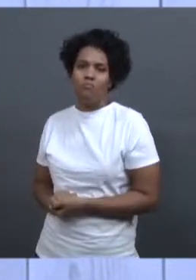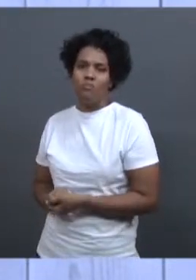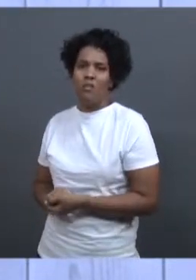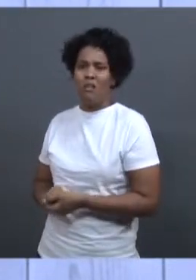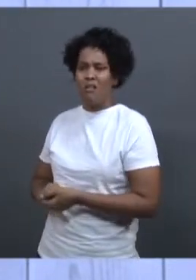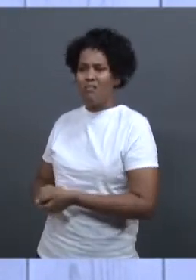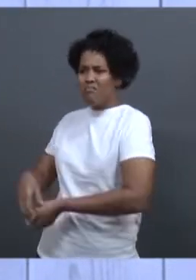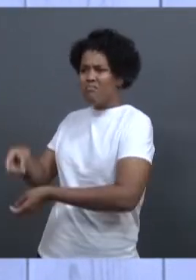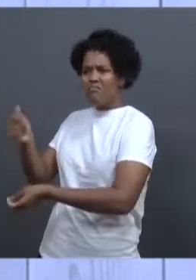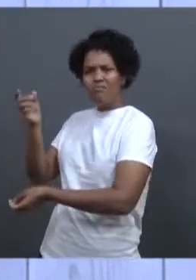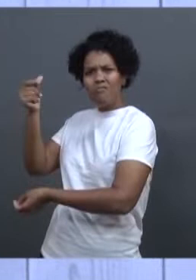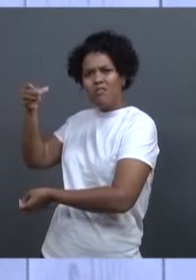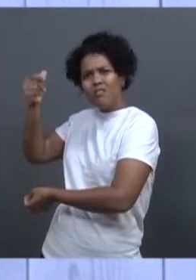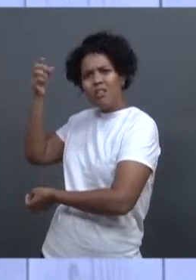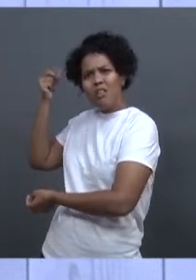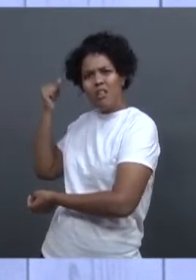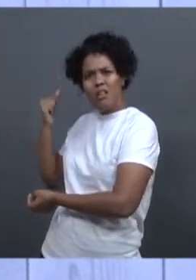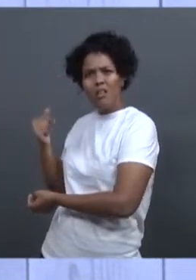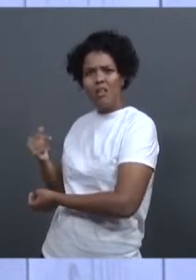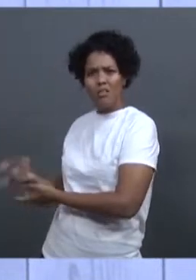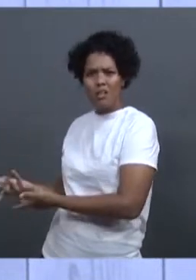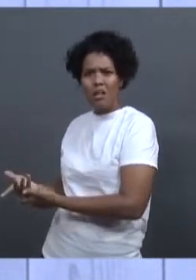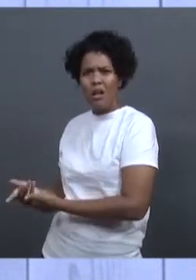desde o Rio Doce